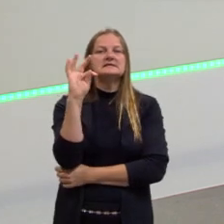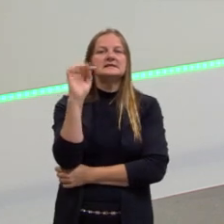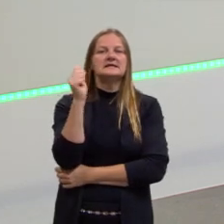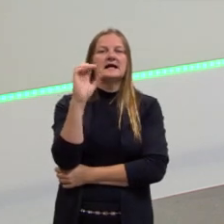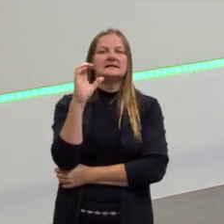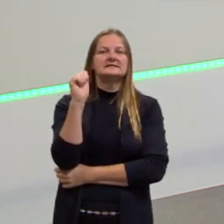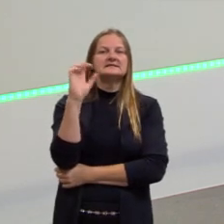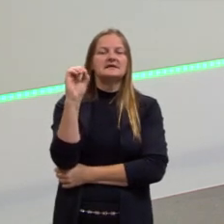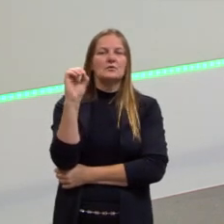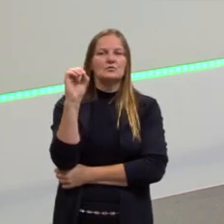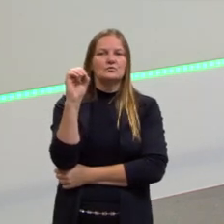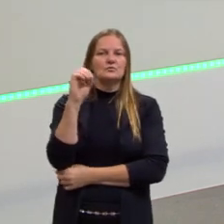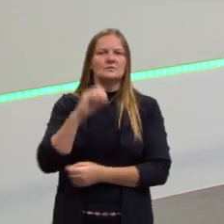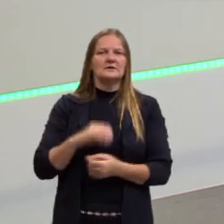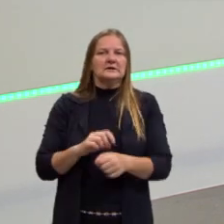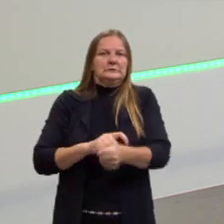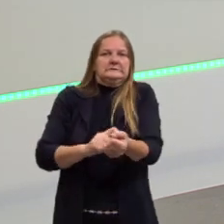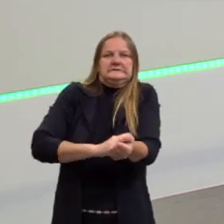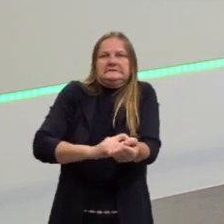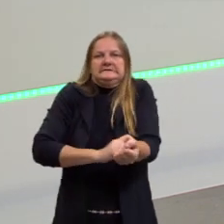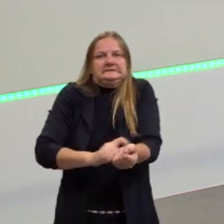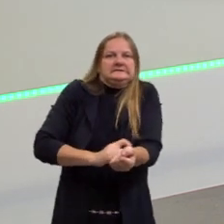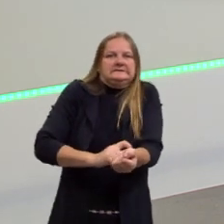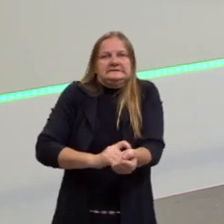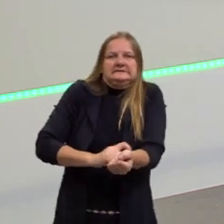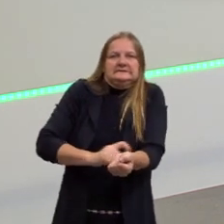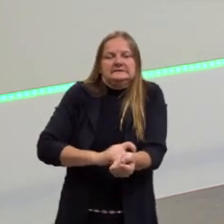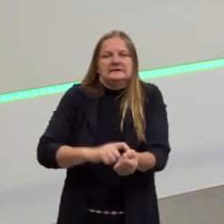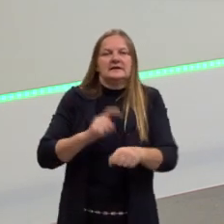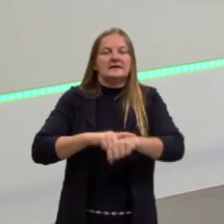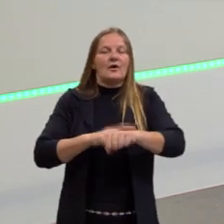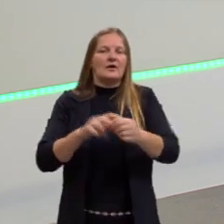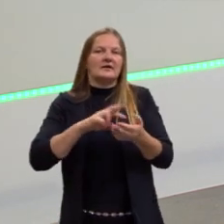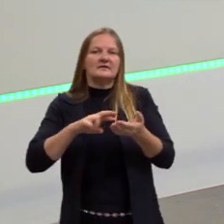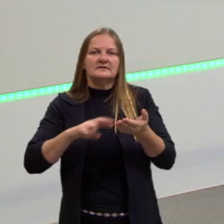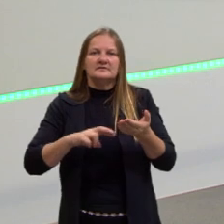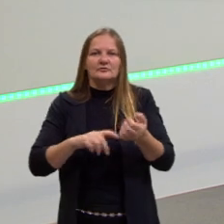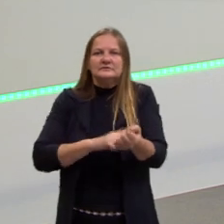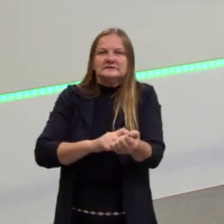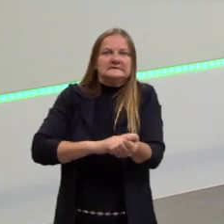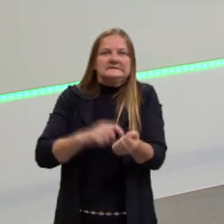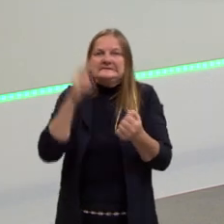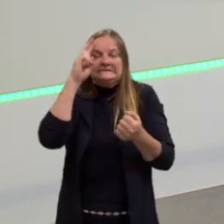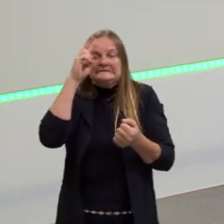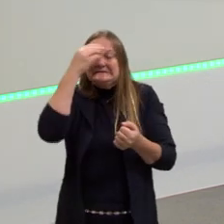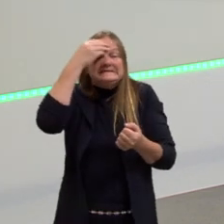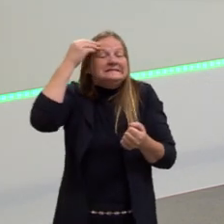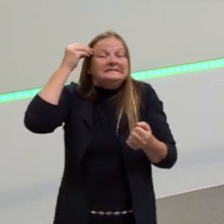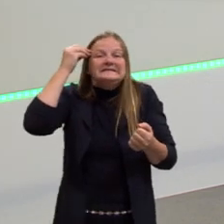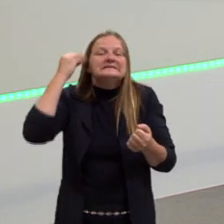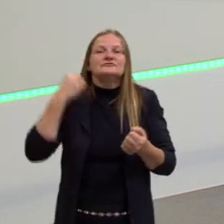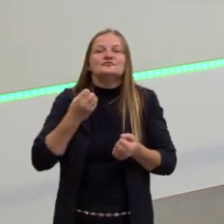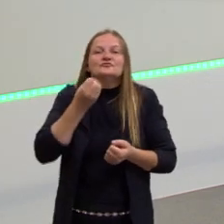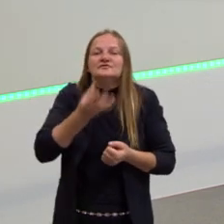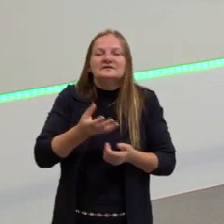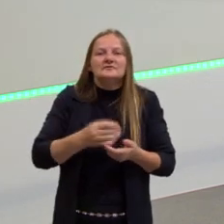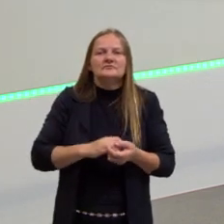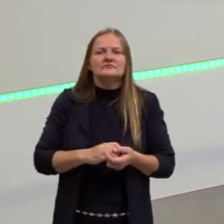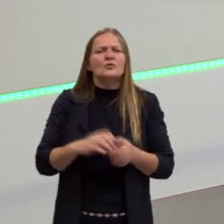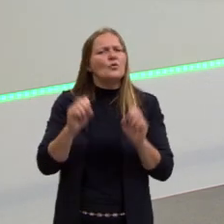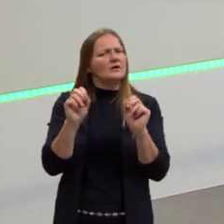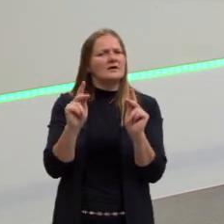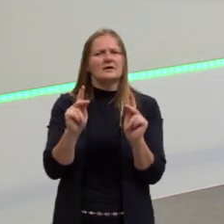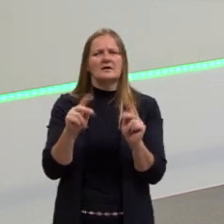Professora, eu fico tri nervosa na hora de fazer redação. E aí? Eu não vou lembrar nunca de uma citação. Ótimo!